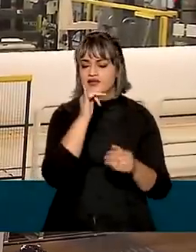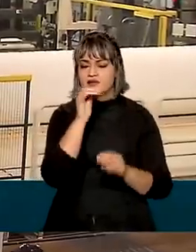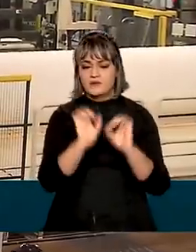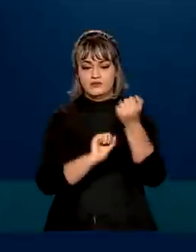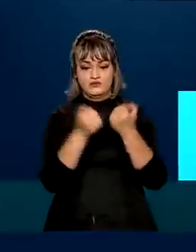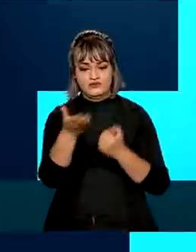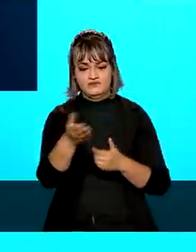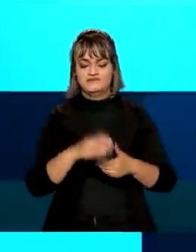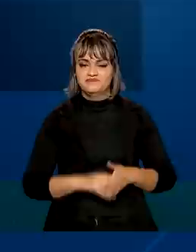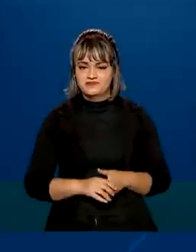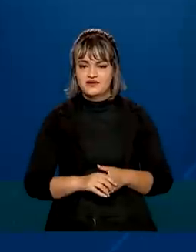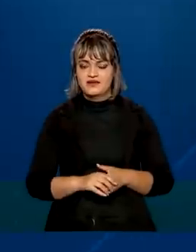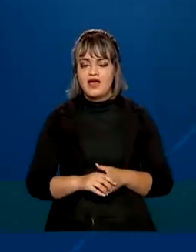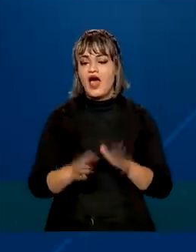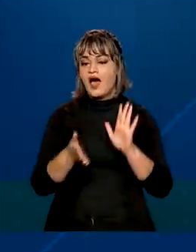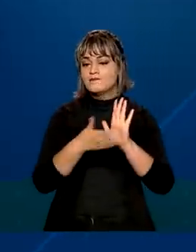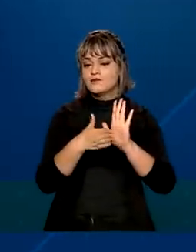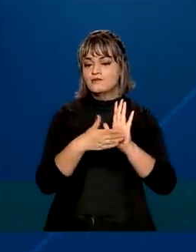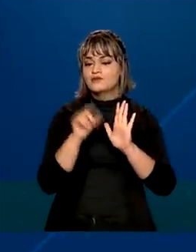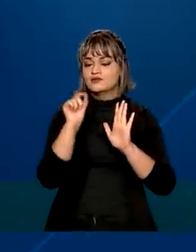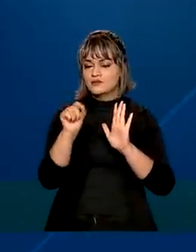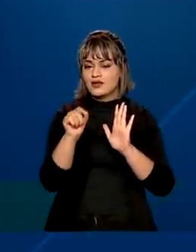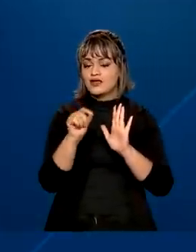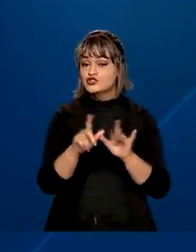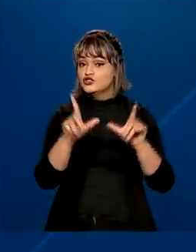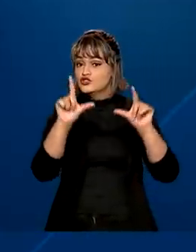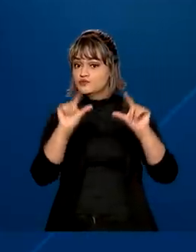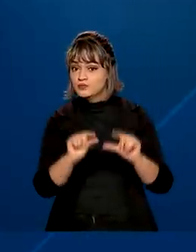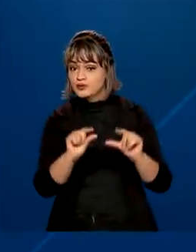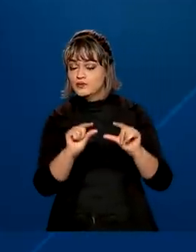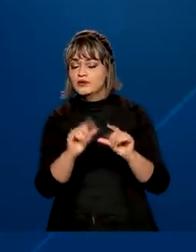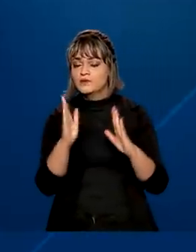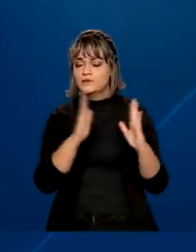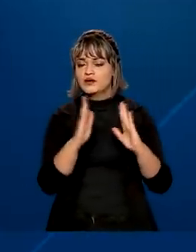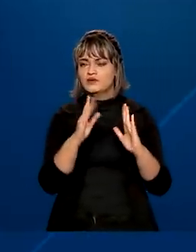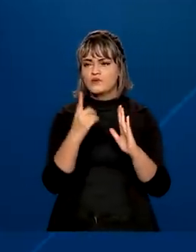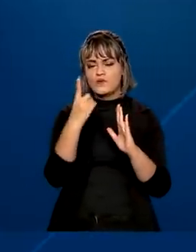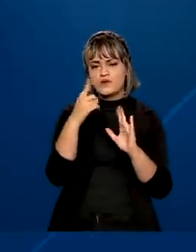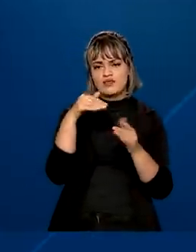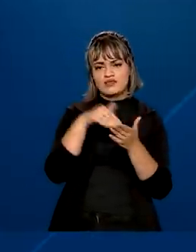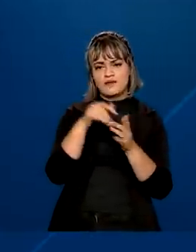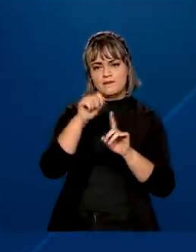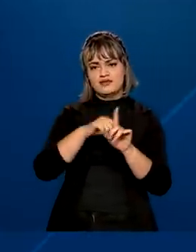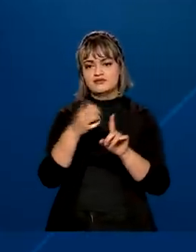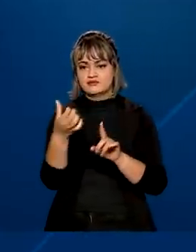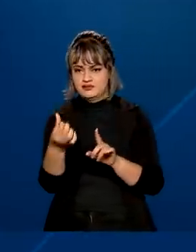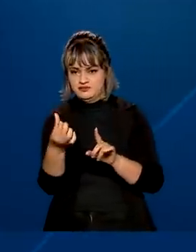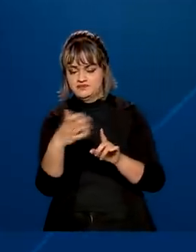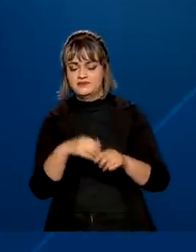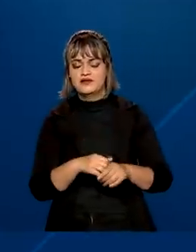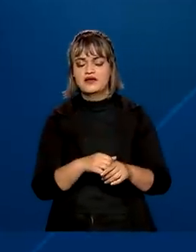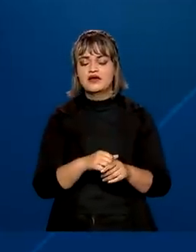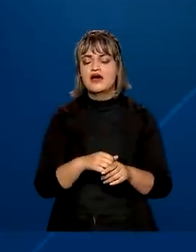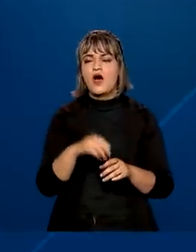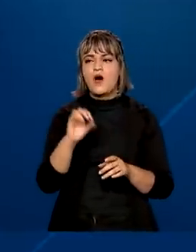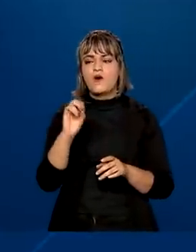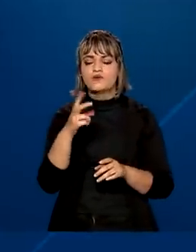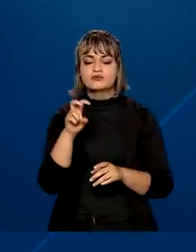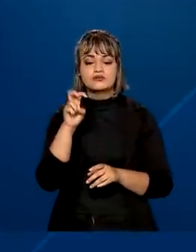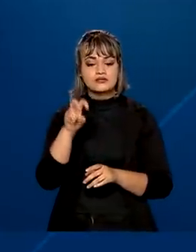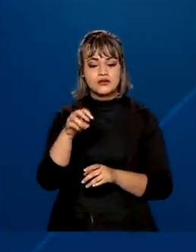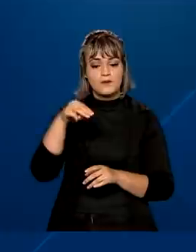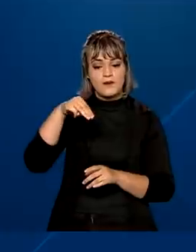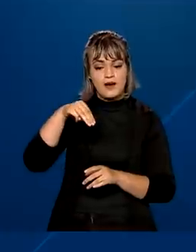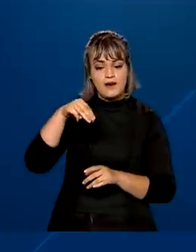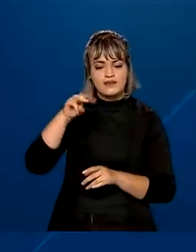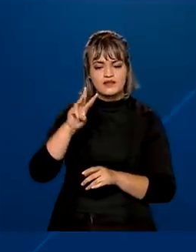indústria. As ofertas devem incluir reduções para períodos de 1 a 6 meses, sendo pelo menos 5 megawatts